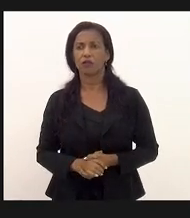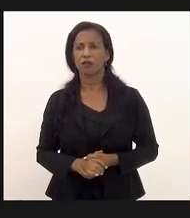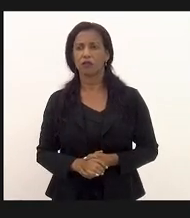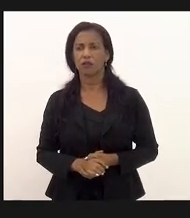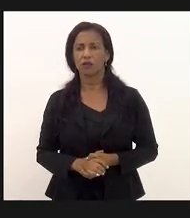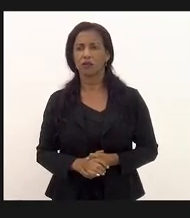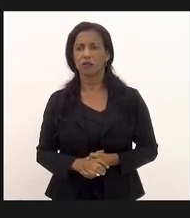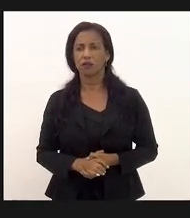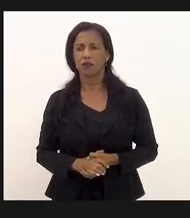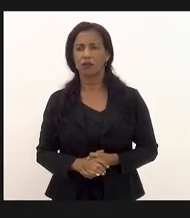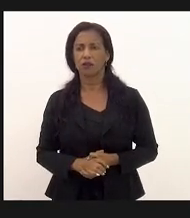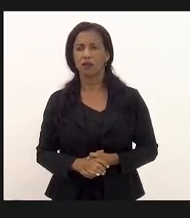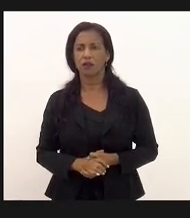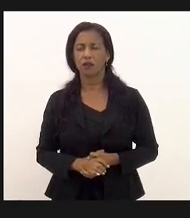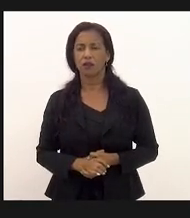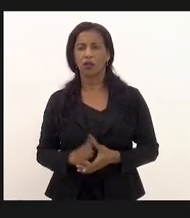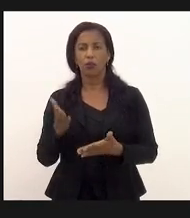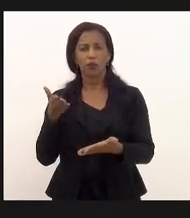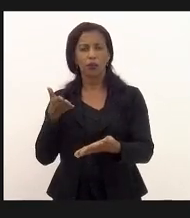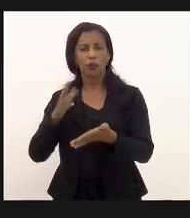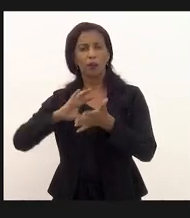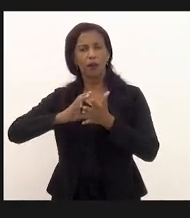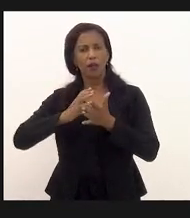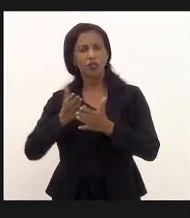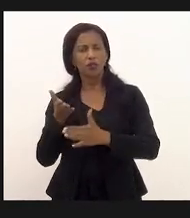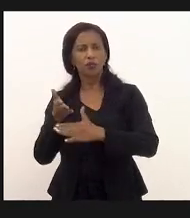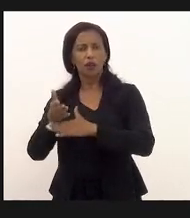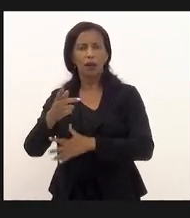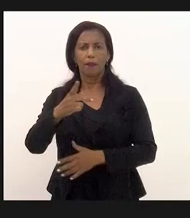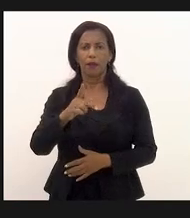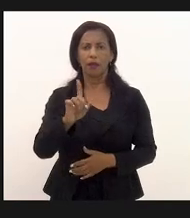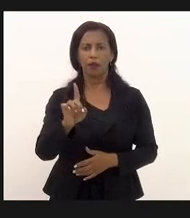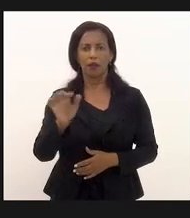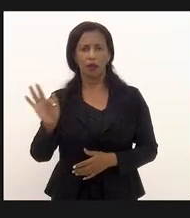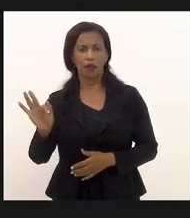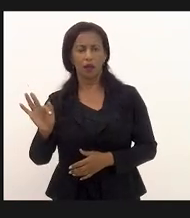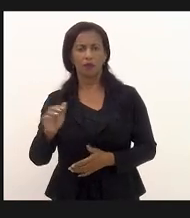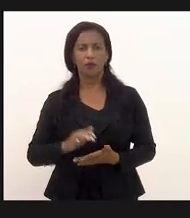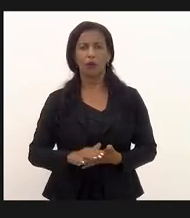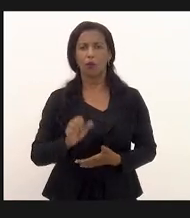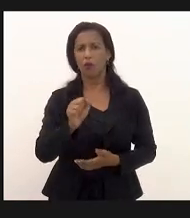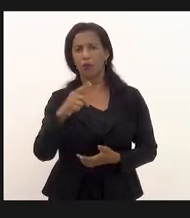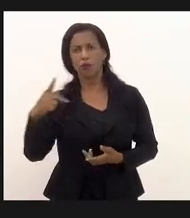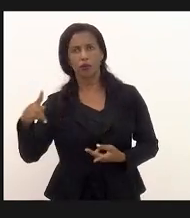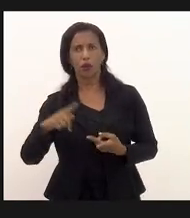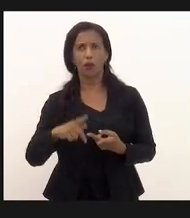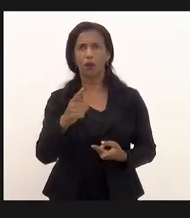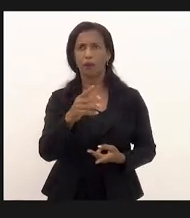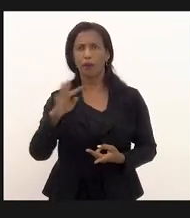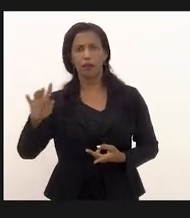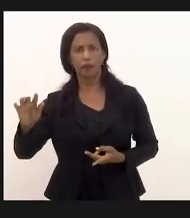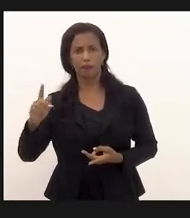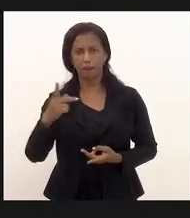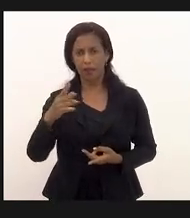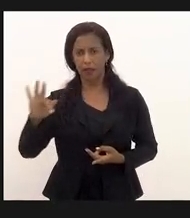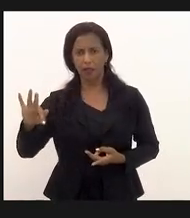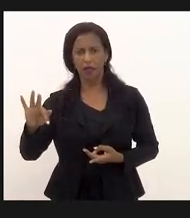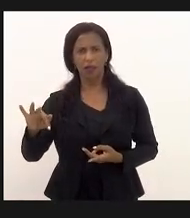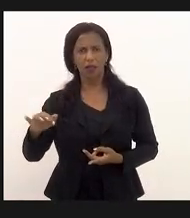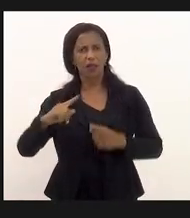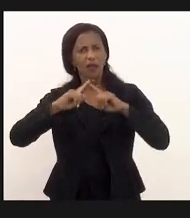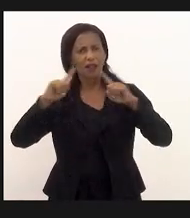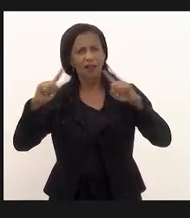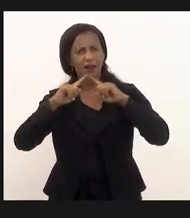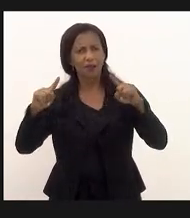seja o partido que ingressou com o pedido da DPF o PSB ou o PSOL ou o PT questionando operações em